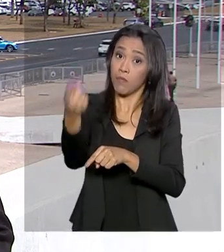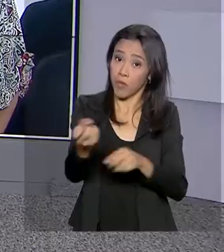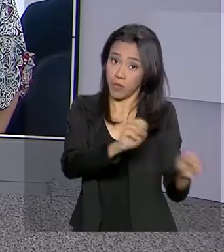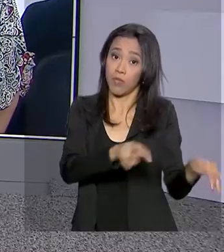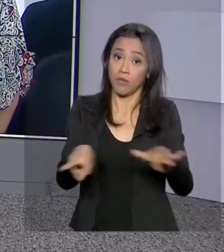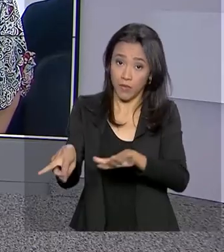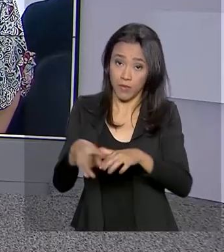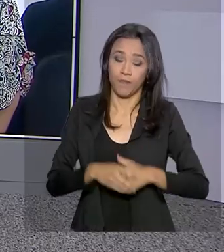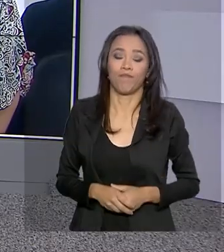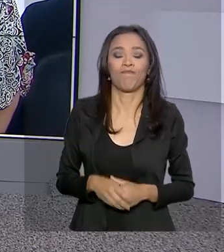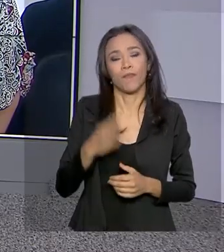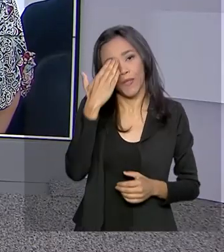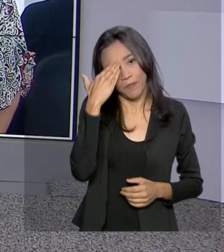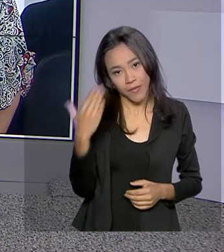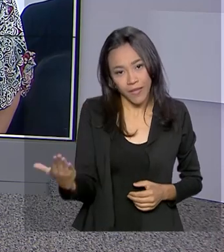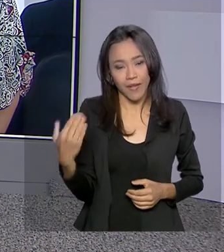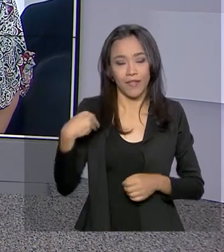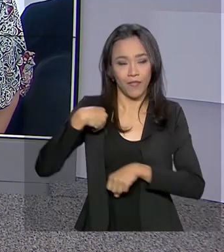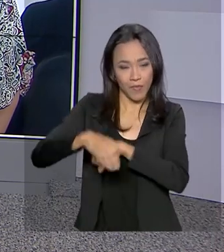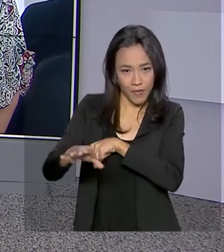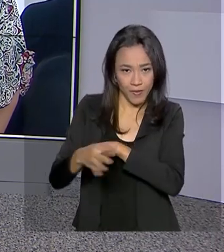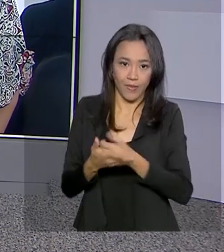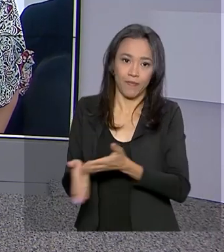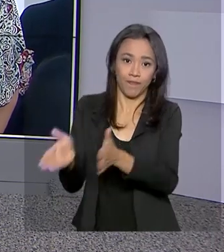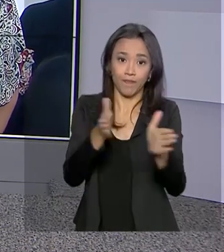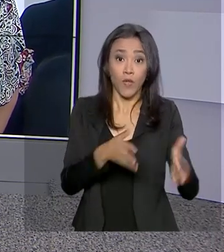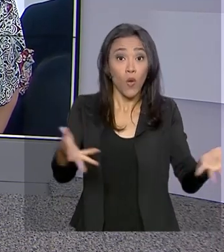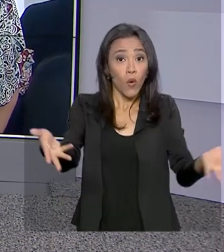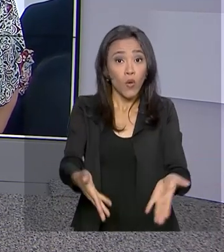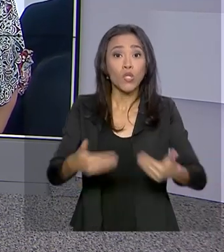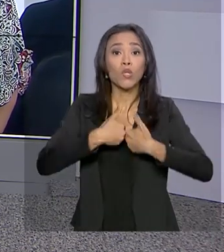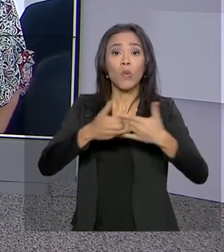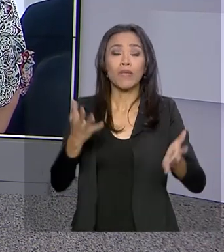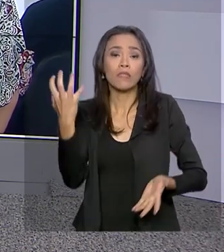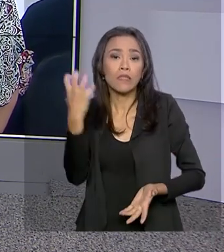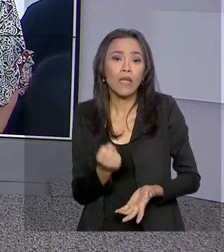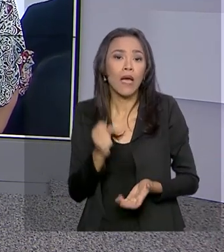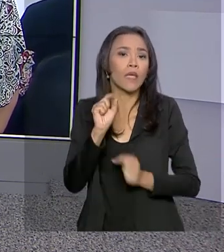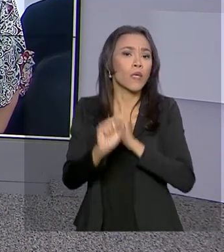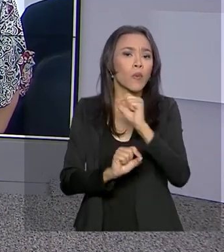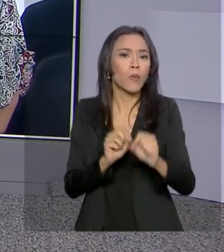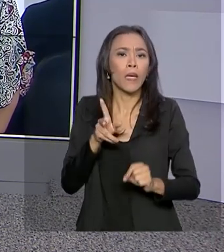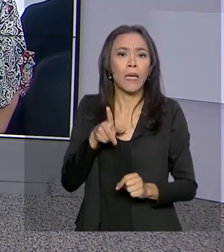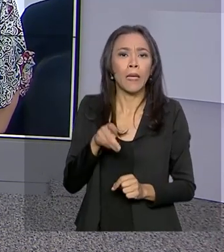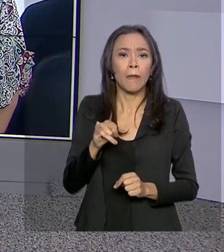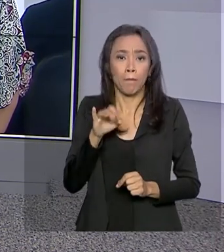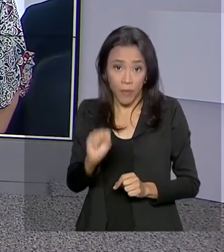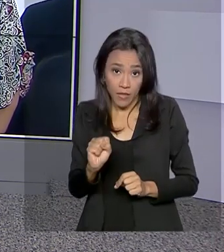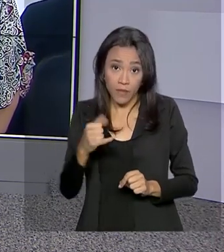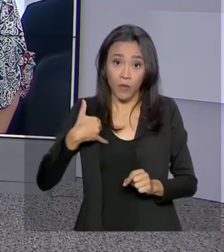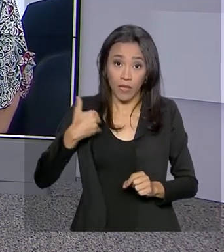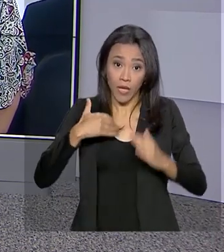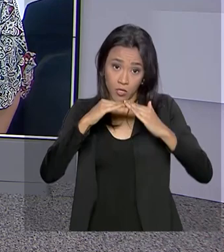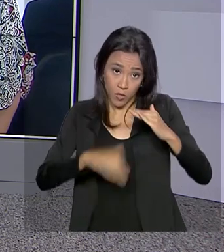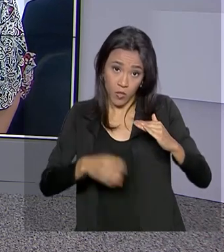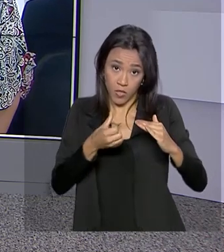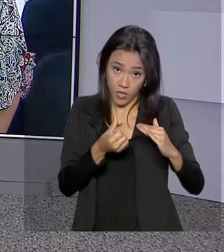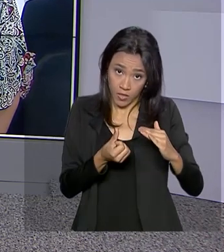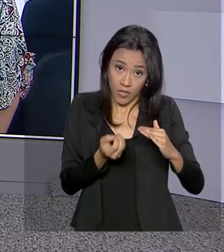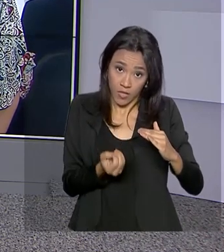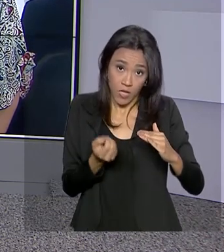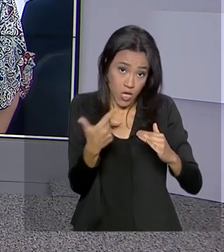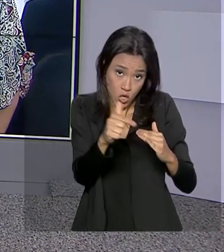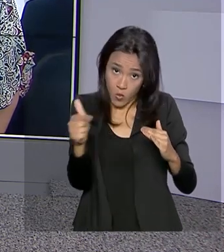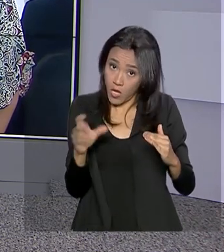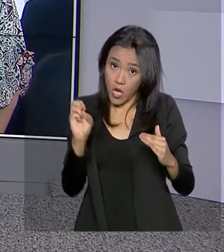Renata. Obrigada, Glauco, pelas suas informações. E olha, começa hoje o saque das cotas do PIS para quem tem menos de 60 anos e não